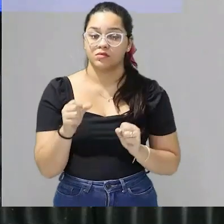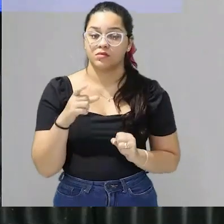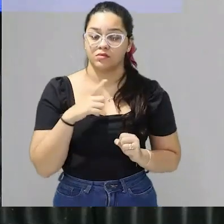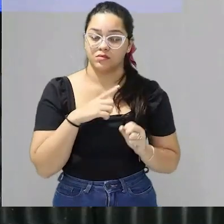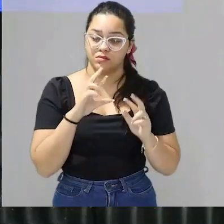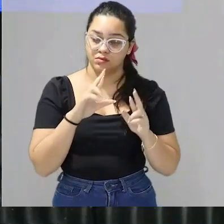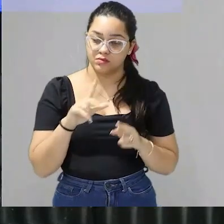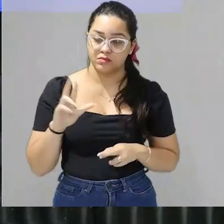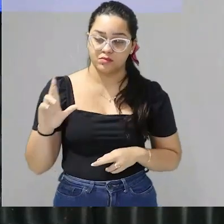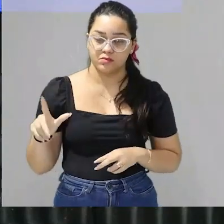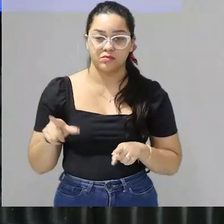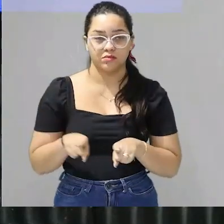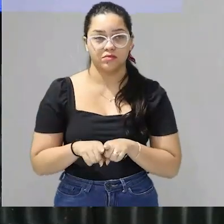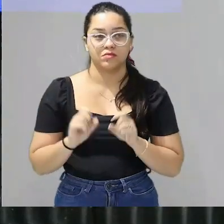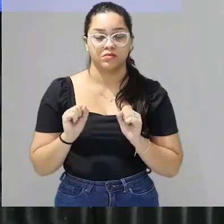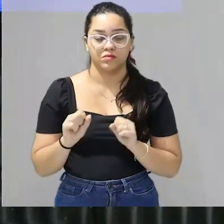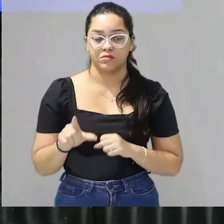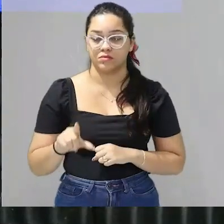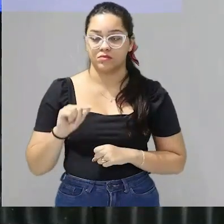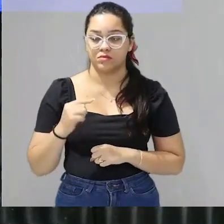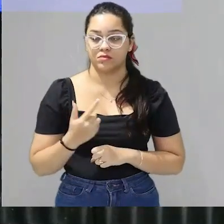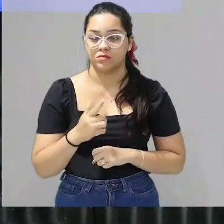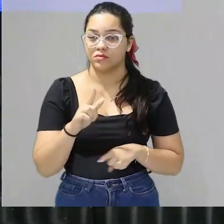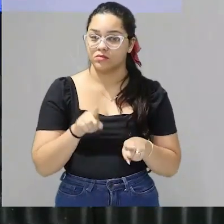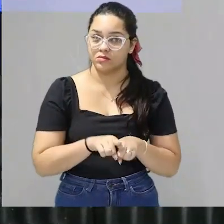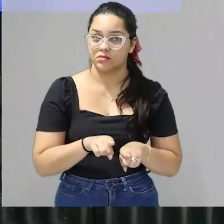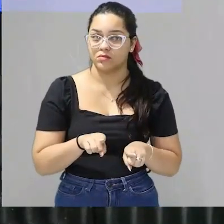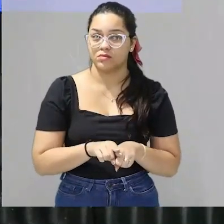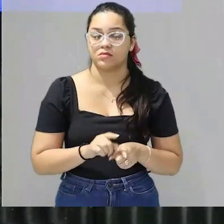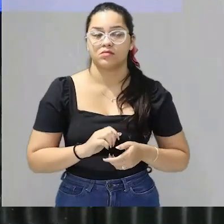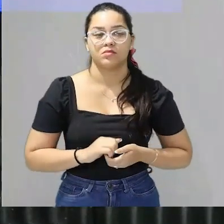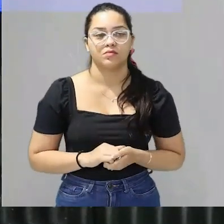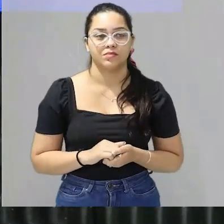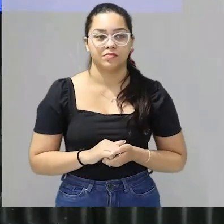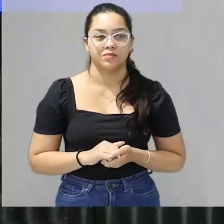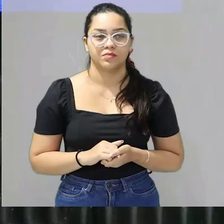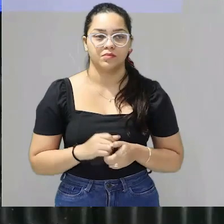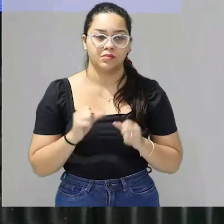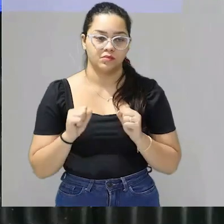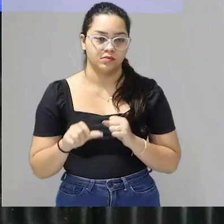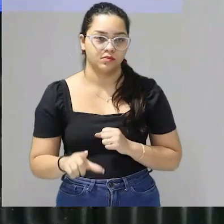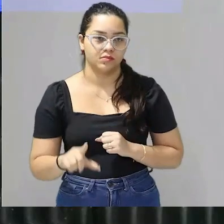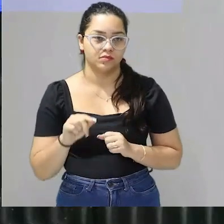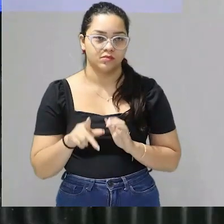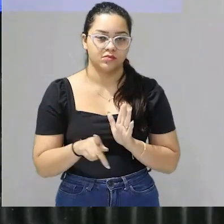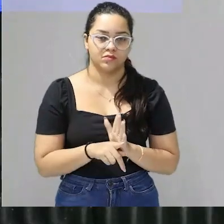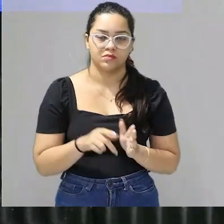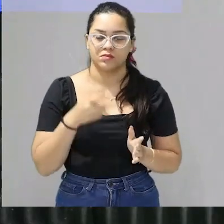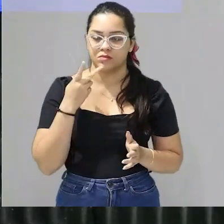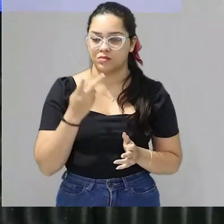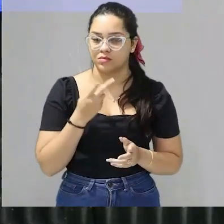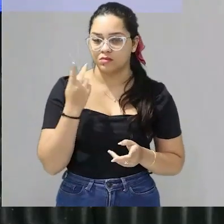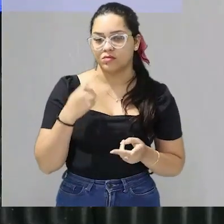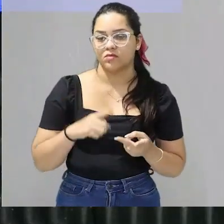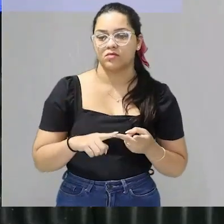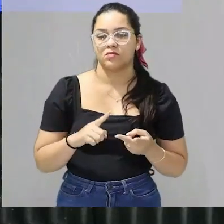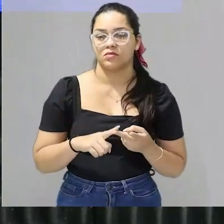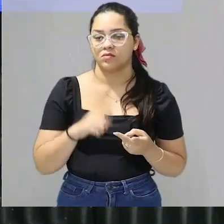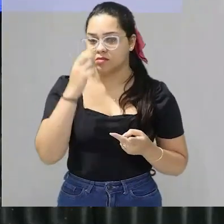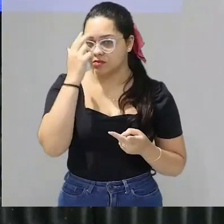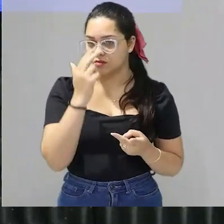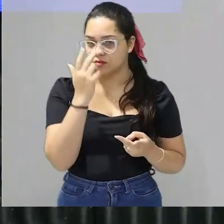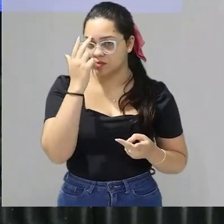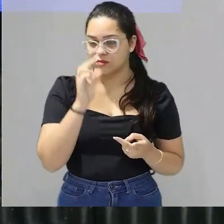de vista diferente pode escolher um outro caminho para defender aquele tema pode escolher através de citação pode escolher dados